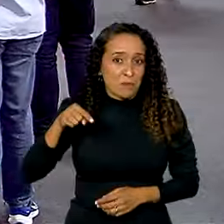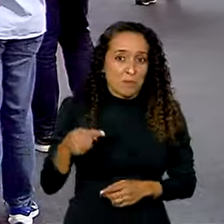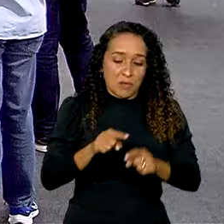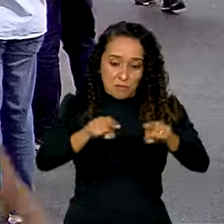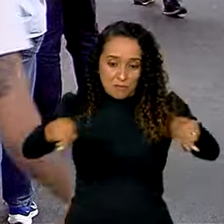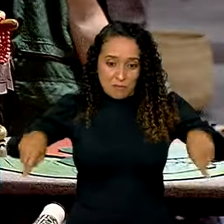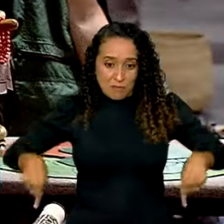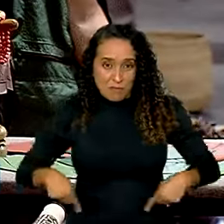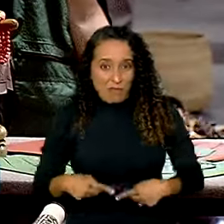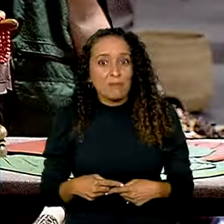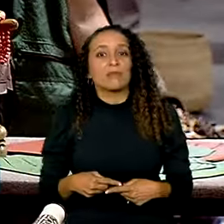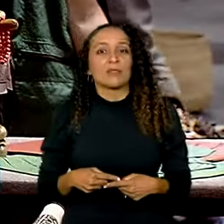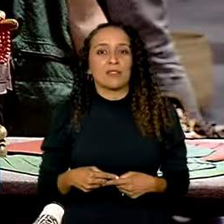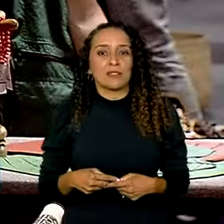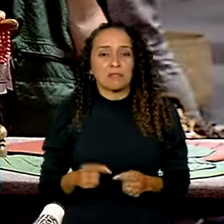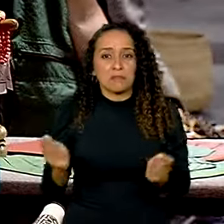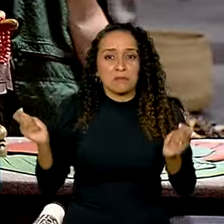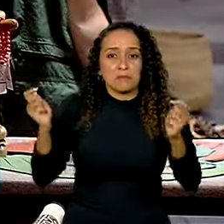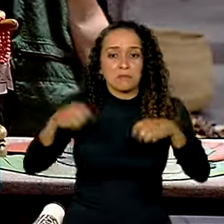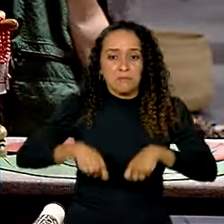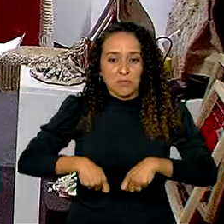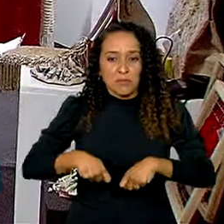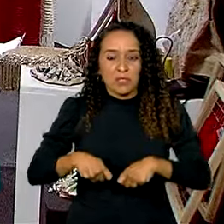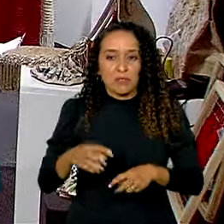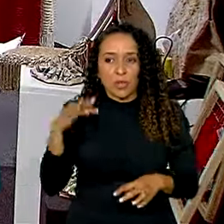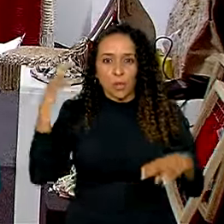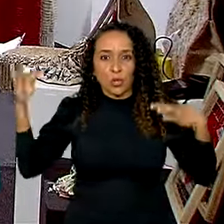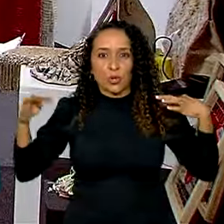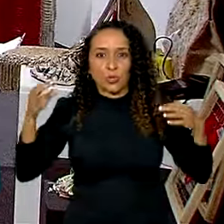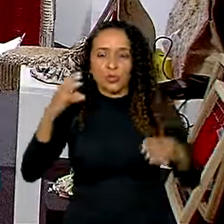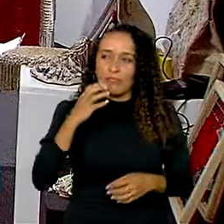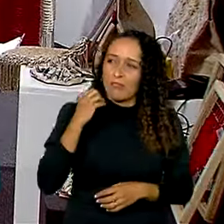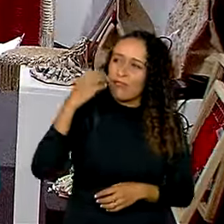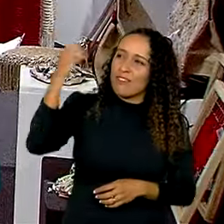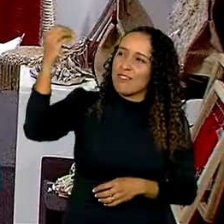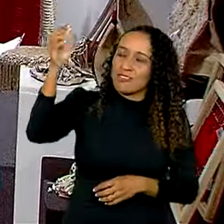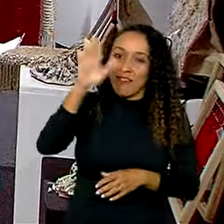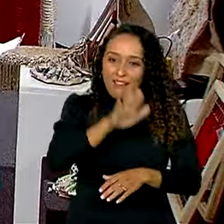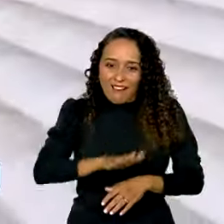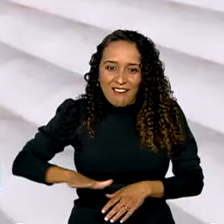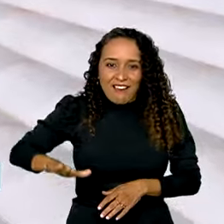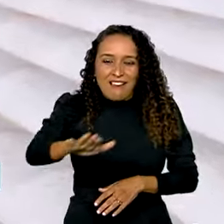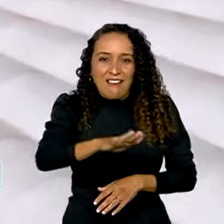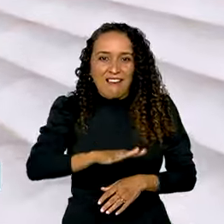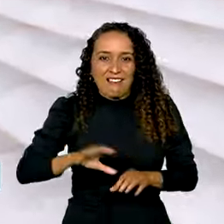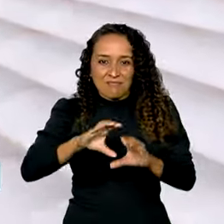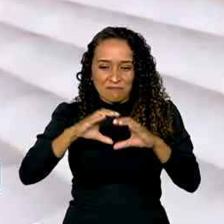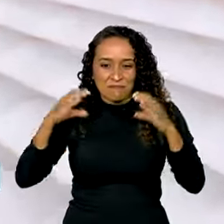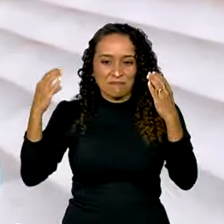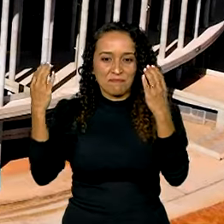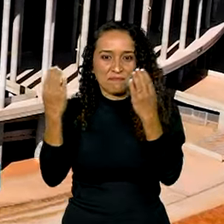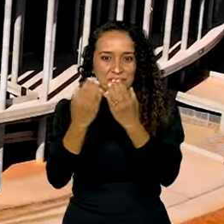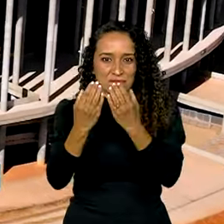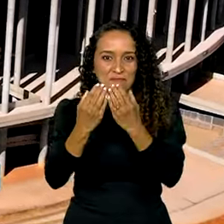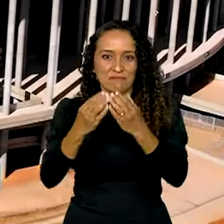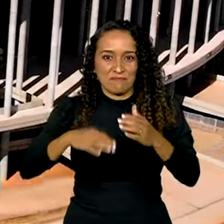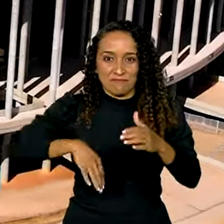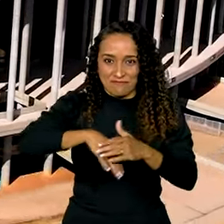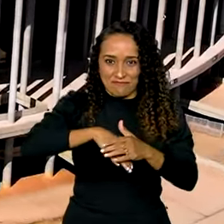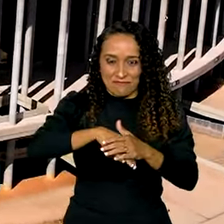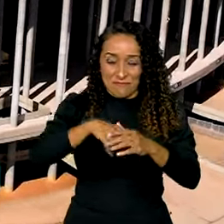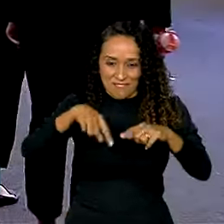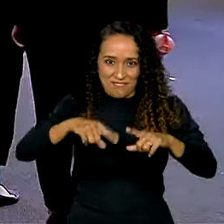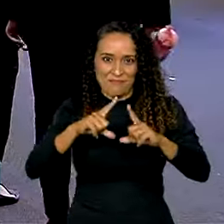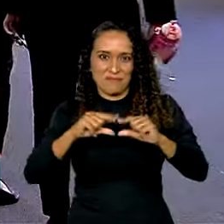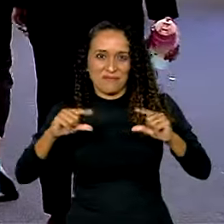metros quadrados que permitem ao turista viajar sem sair do Estádio Nacional Mané Garrincha, em